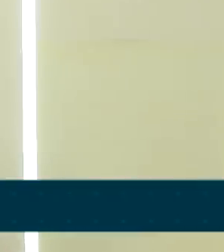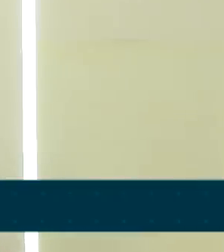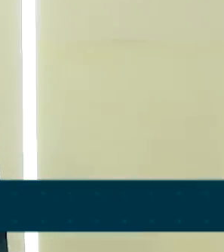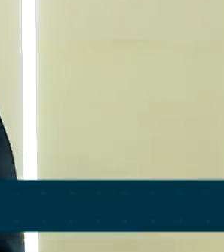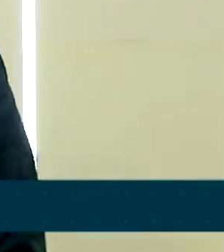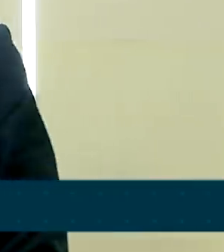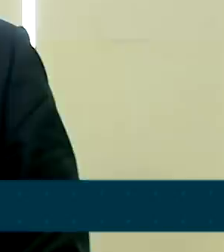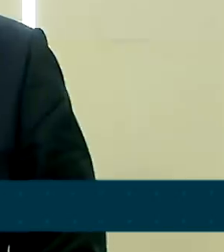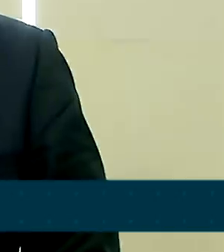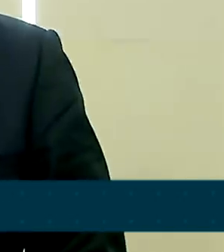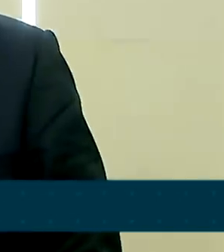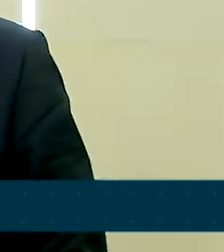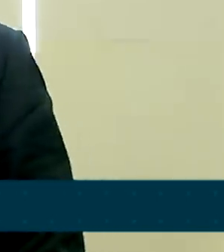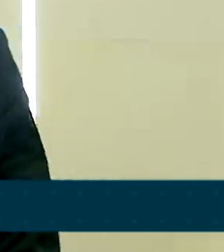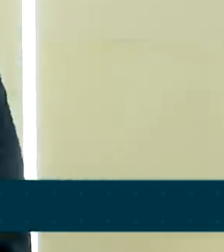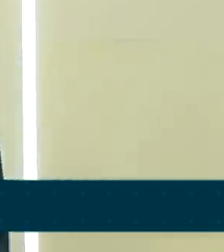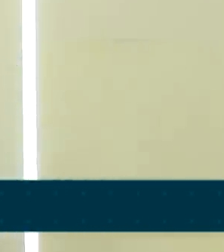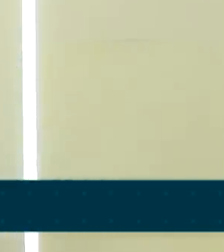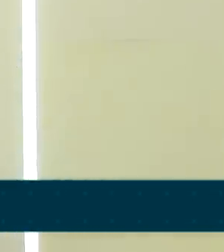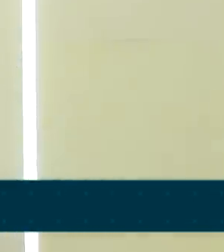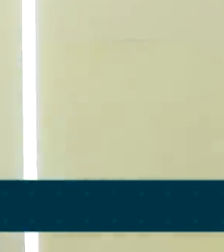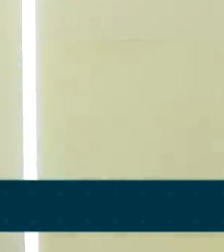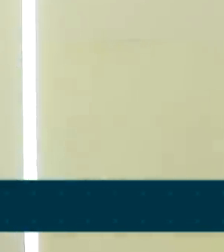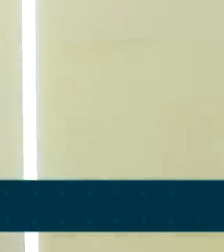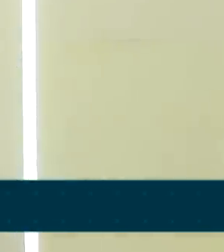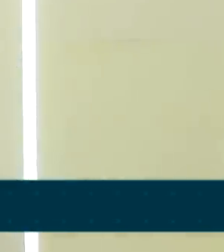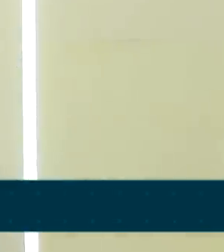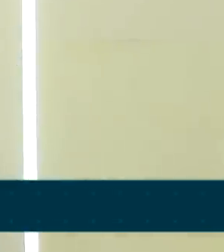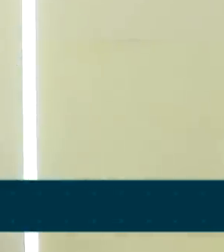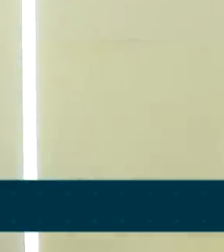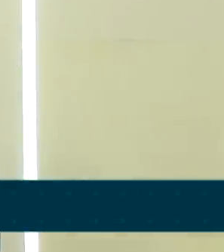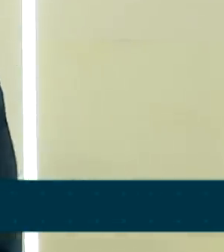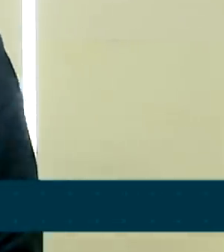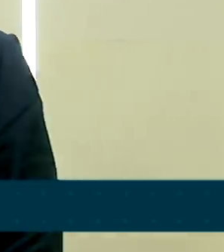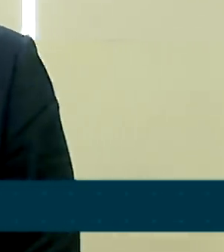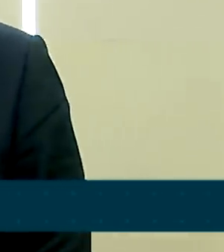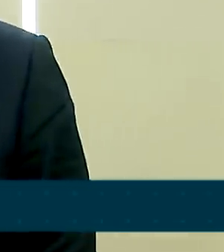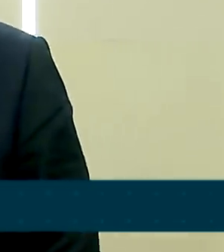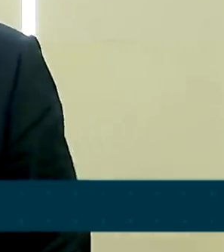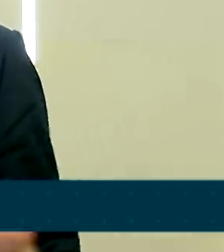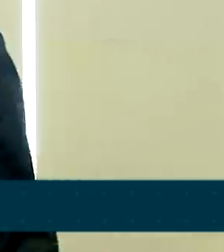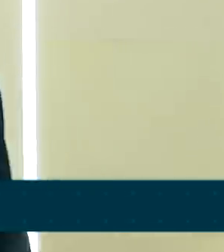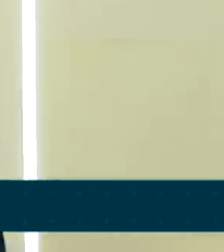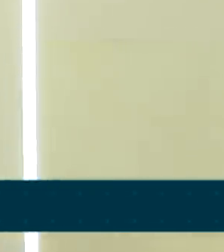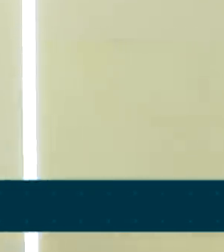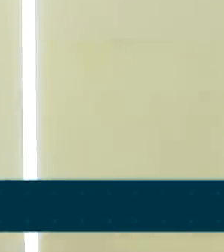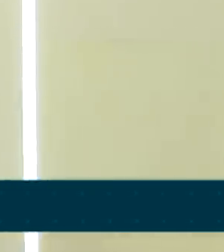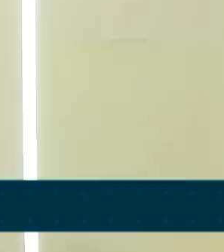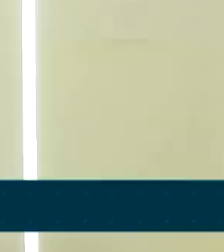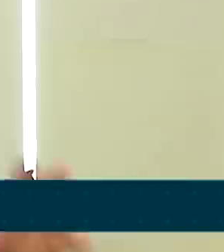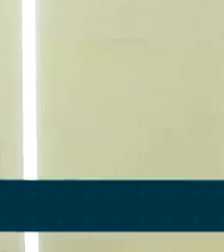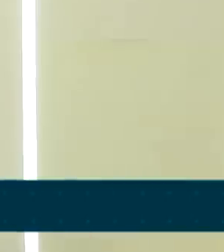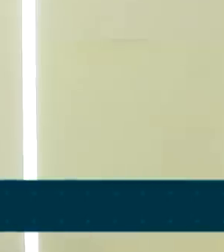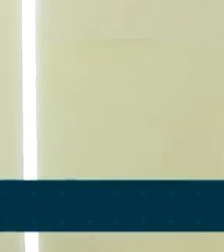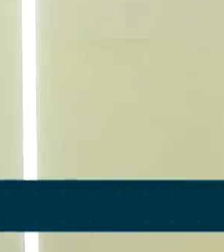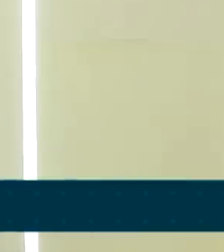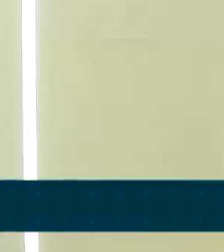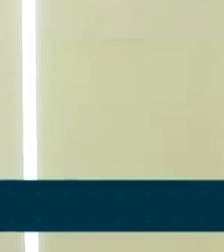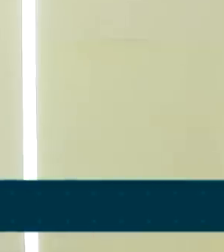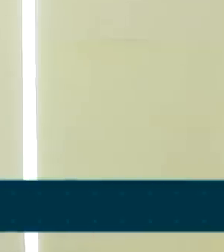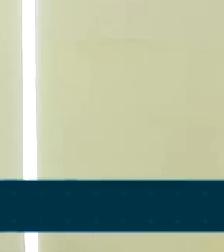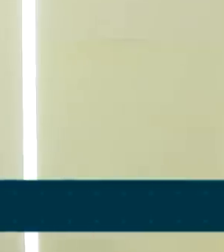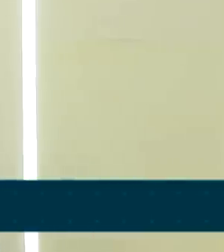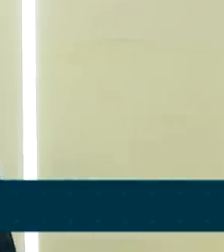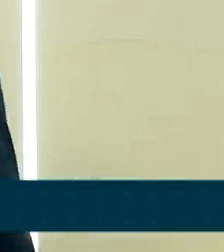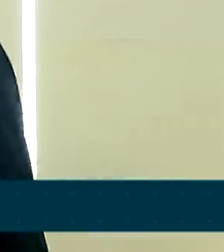ainda abaixo da previsão do mercado, que é de um crescimento do PIB de 5% para este ano. Em relação à